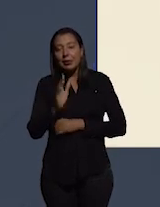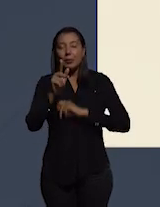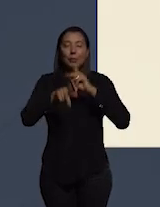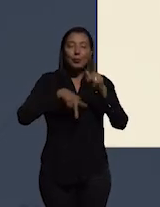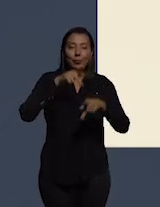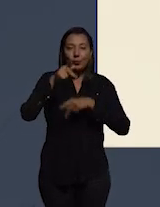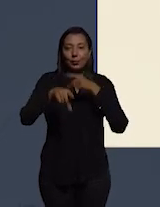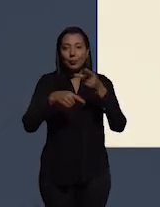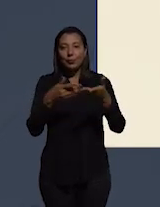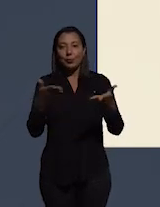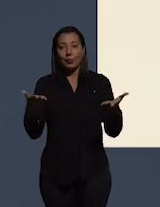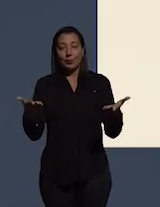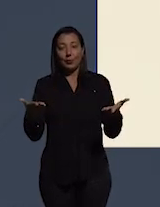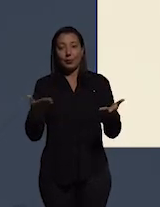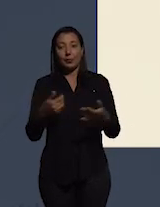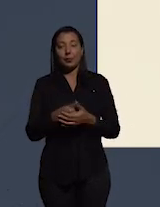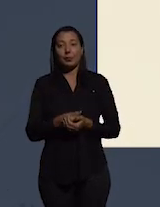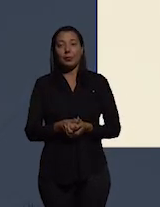Eu os